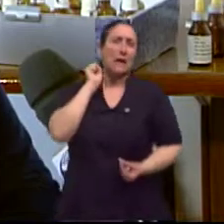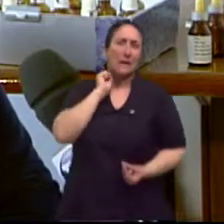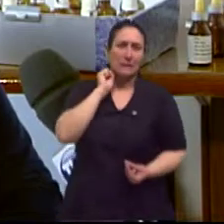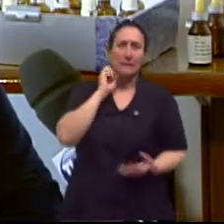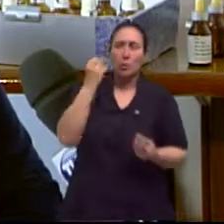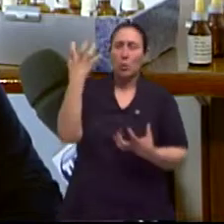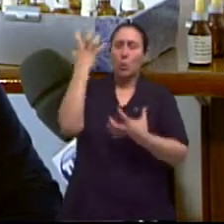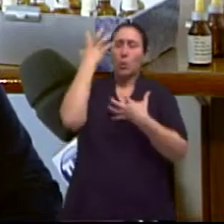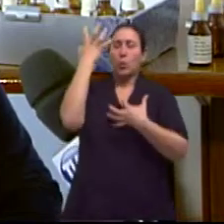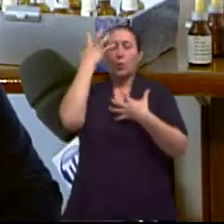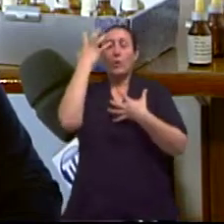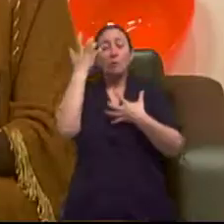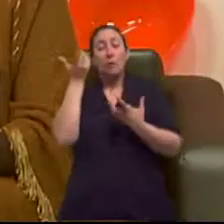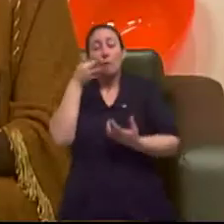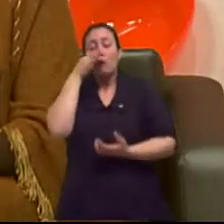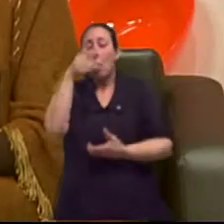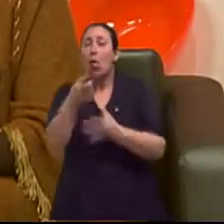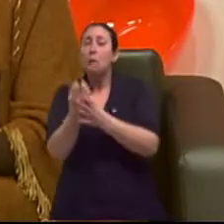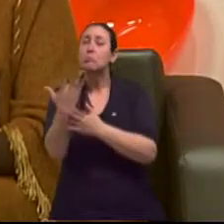tratamento em florais.